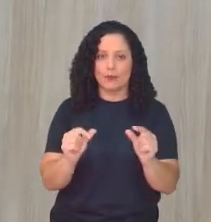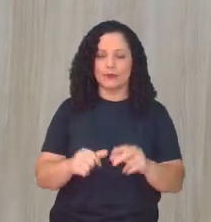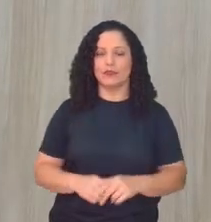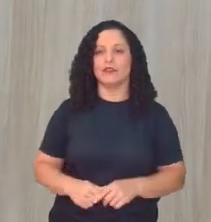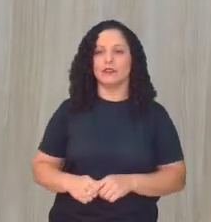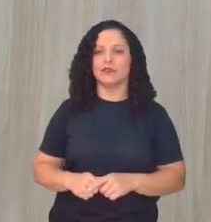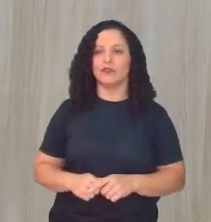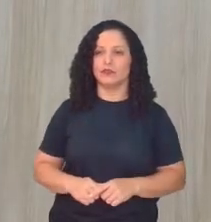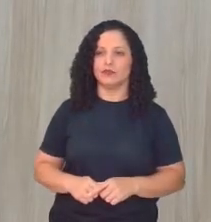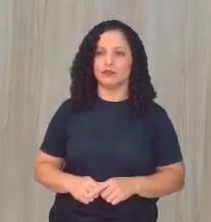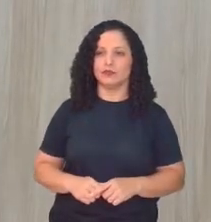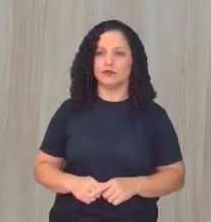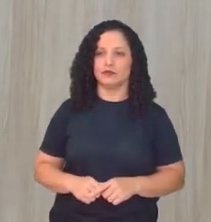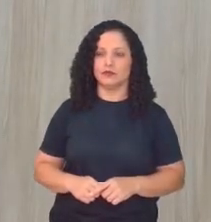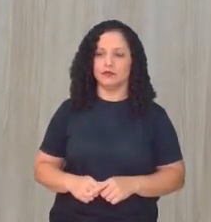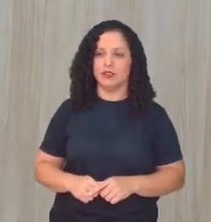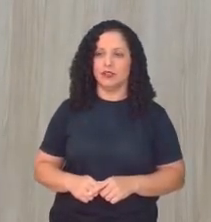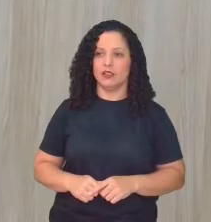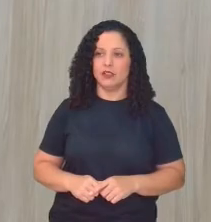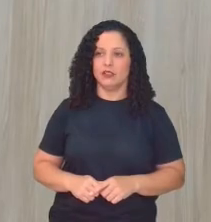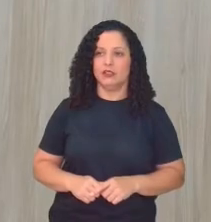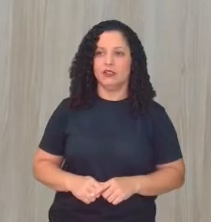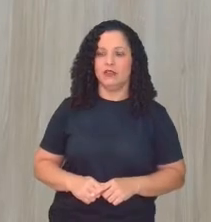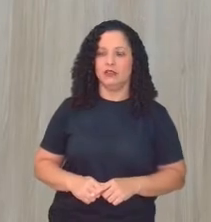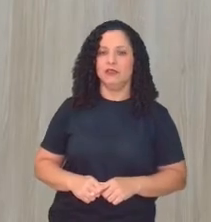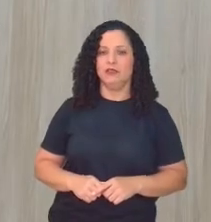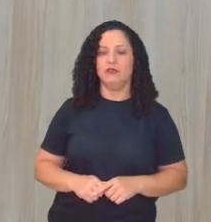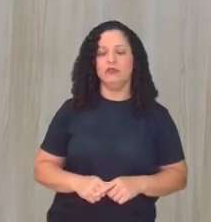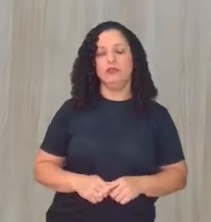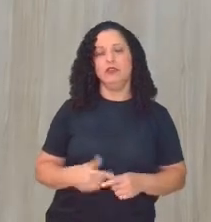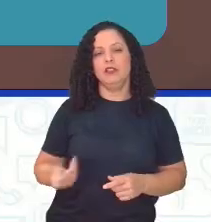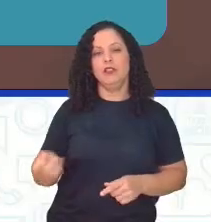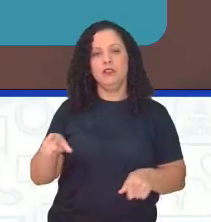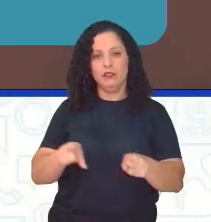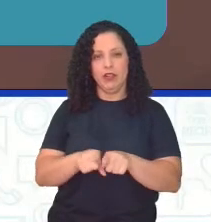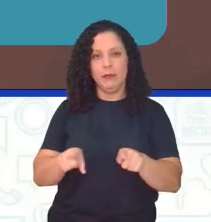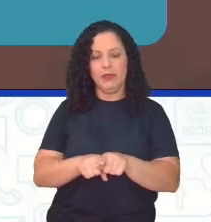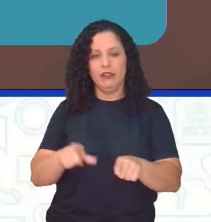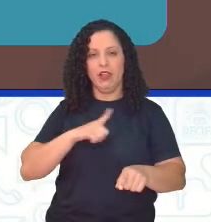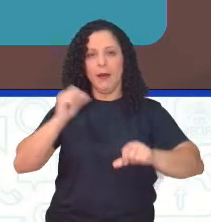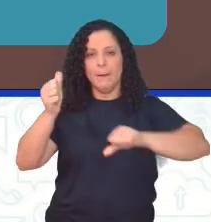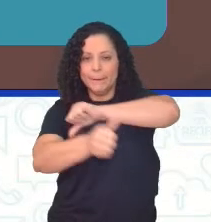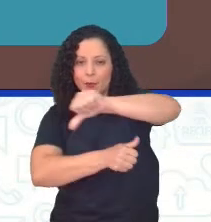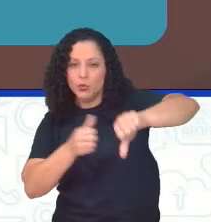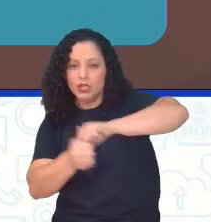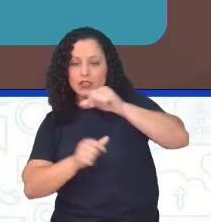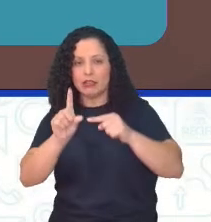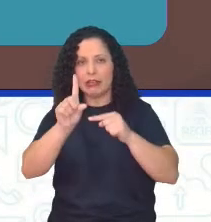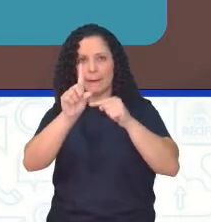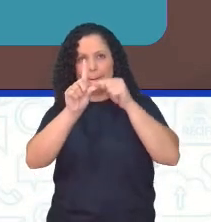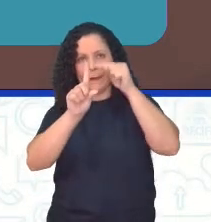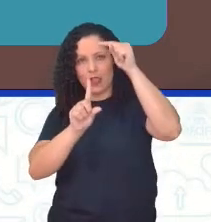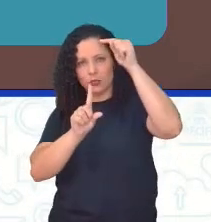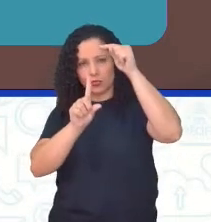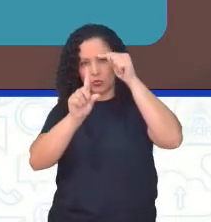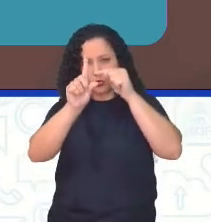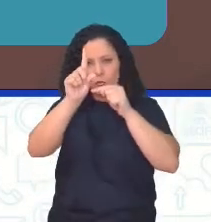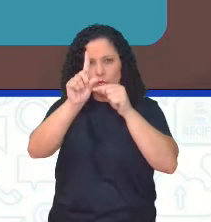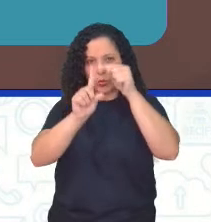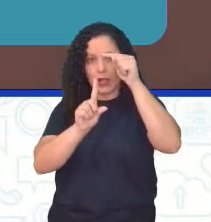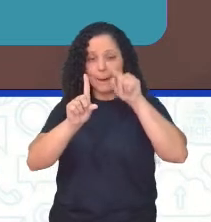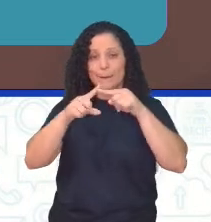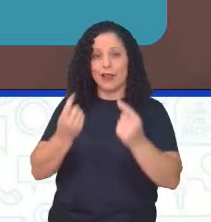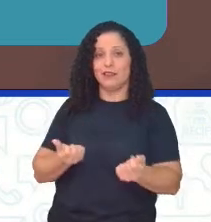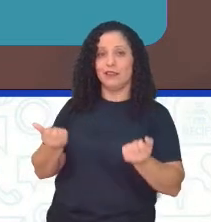é a ocorrência de elevadas temperaturas. Tem? Tem. Mas lá no caso, como tem muita vegetação, o